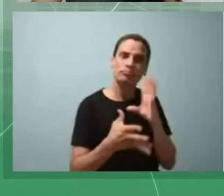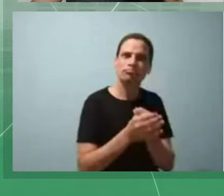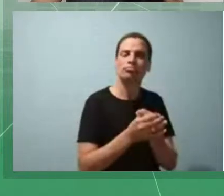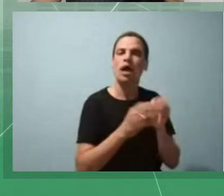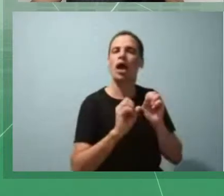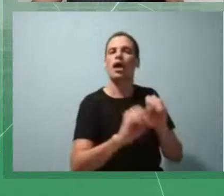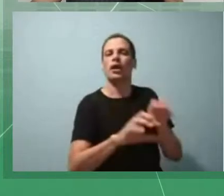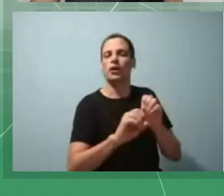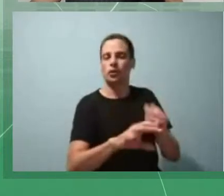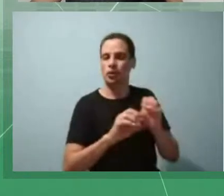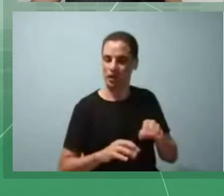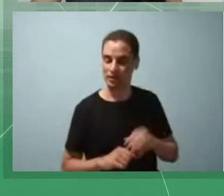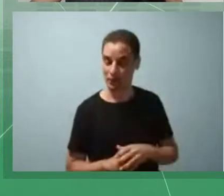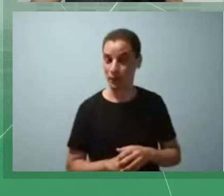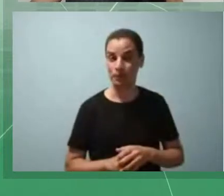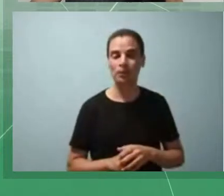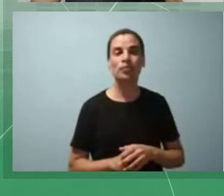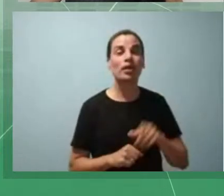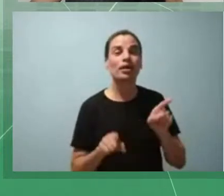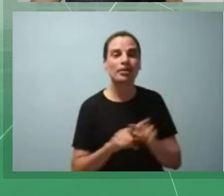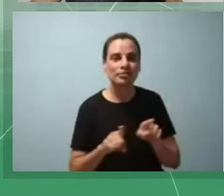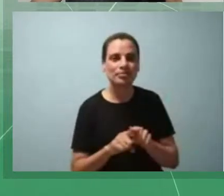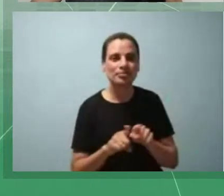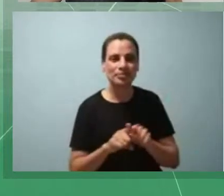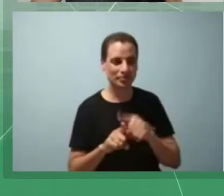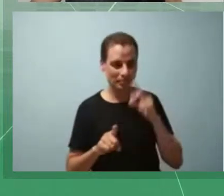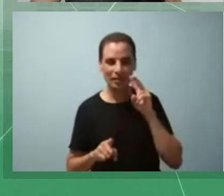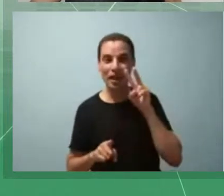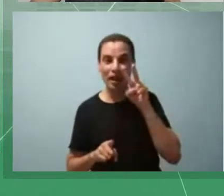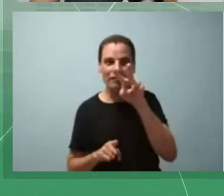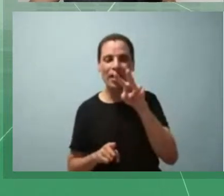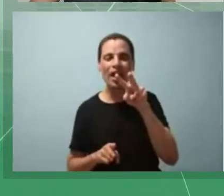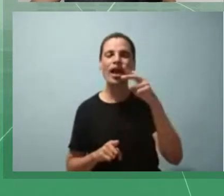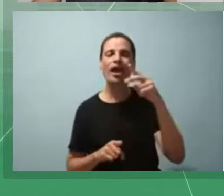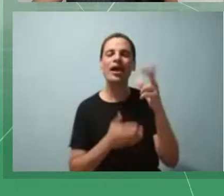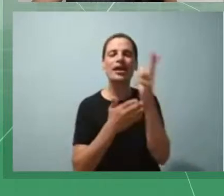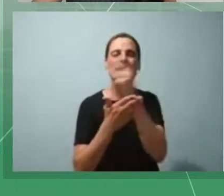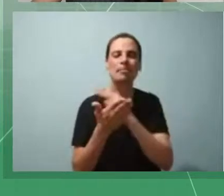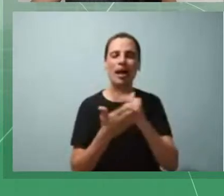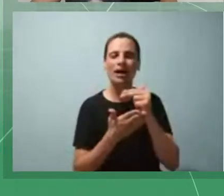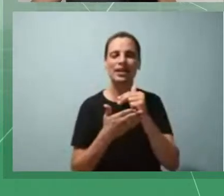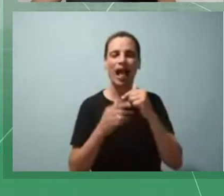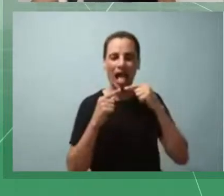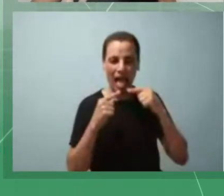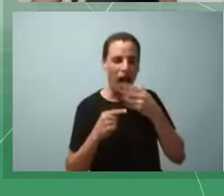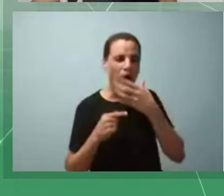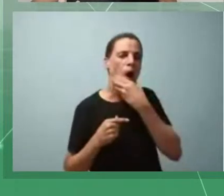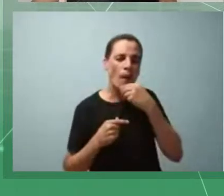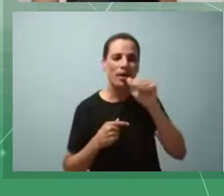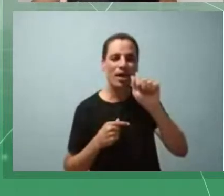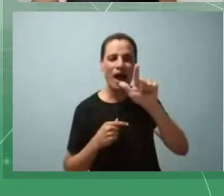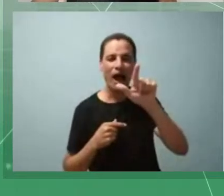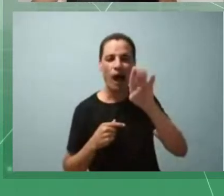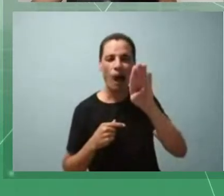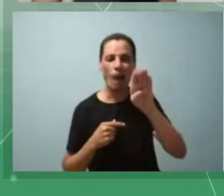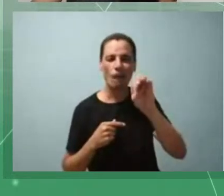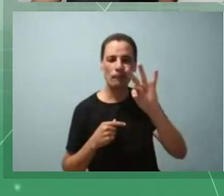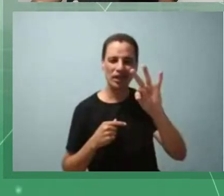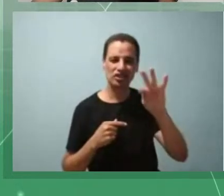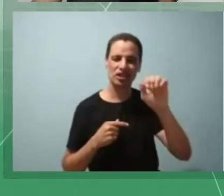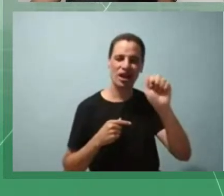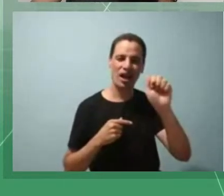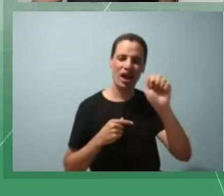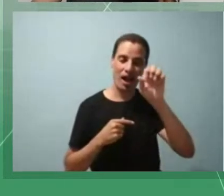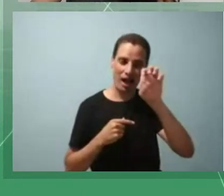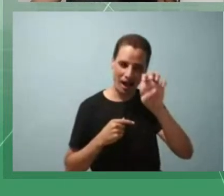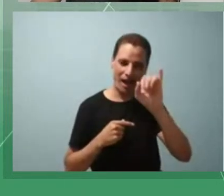diferente. quando a gente vê essa imagem de álbum que tem, por exemplo, a gente pode trazer uma palavra para associar a essa imagem, por